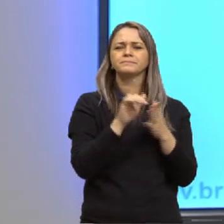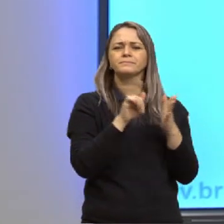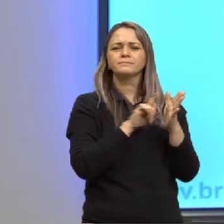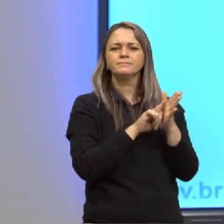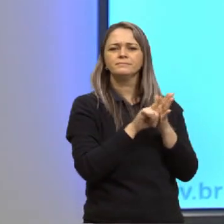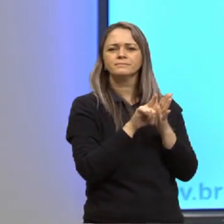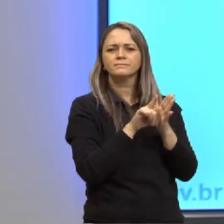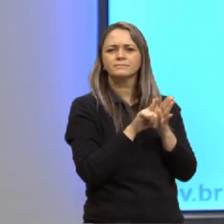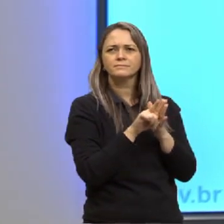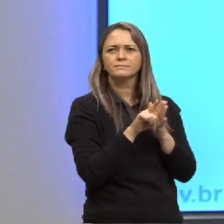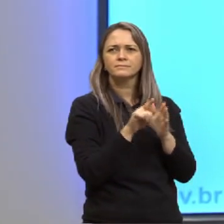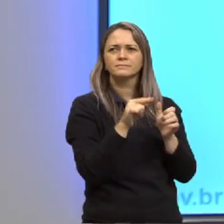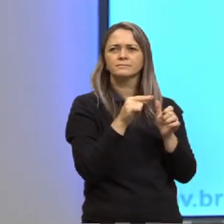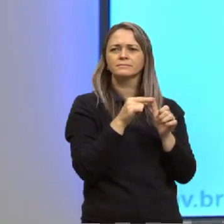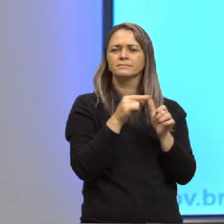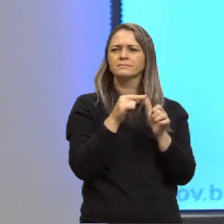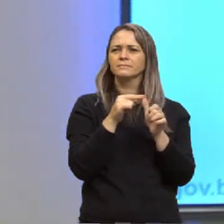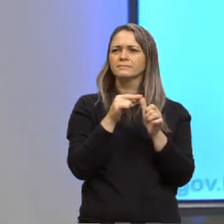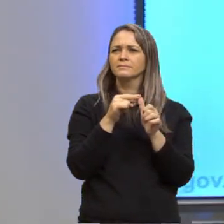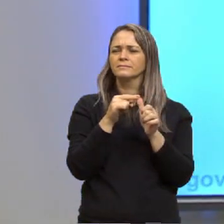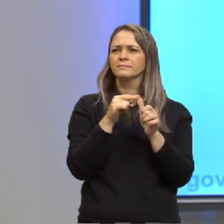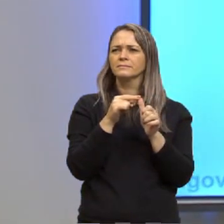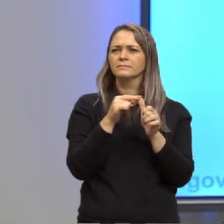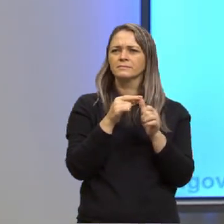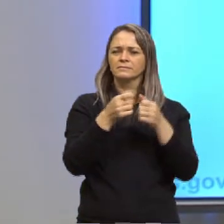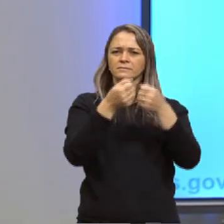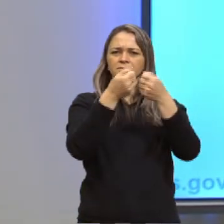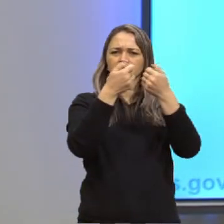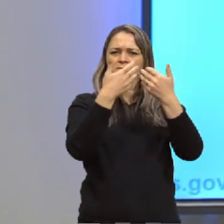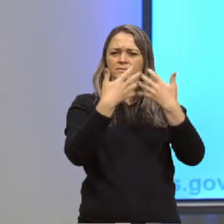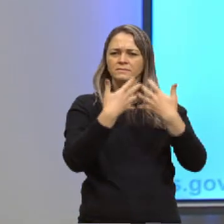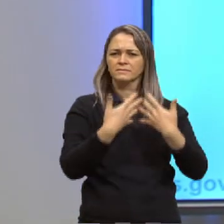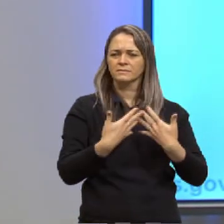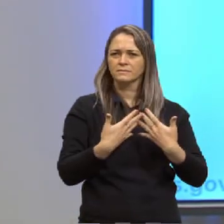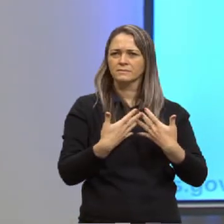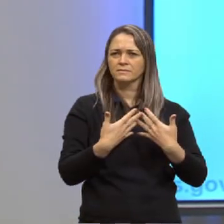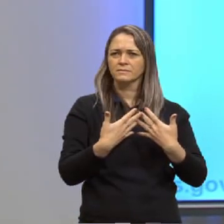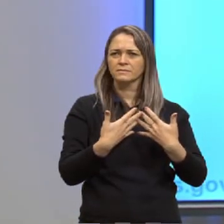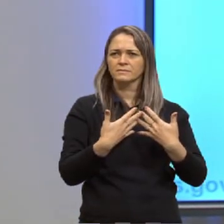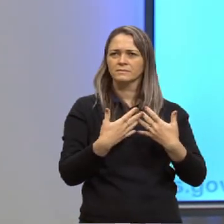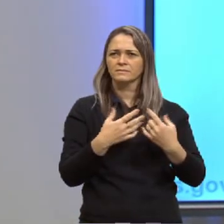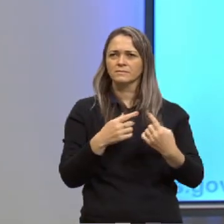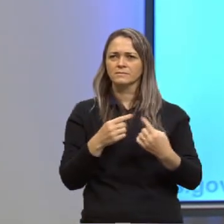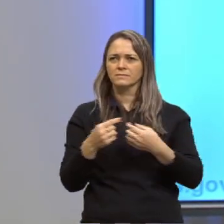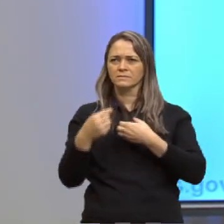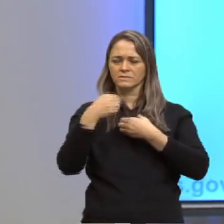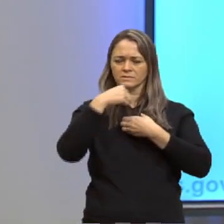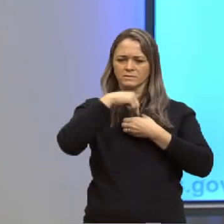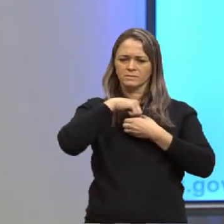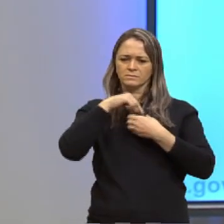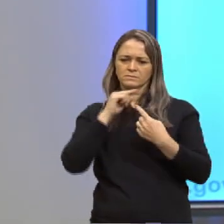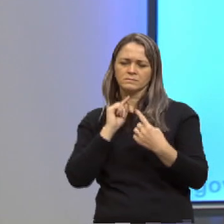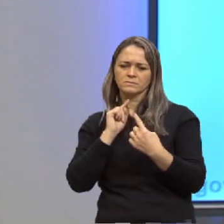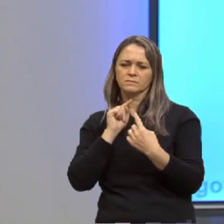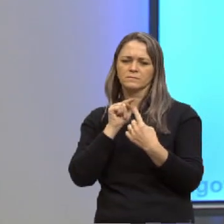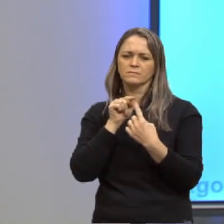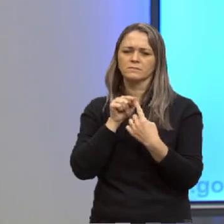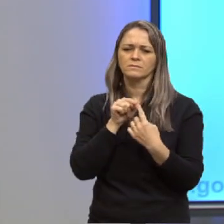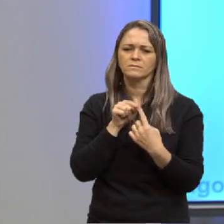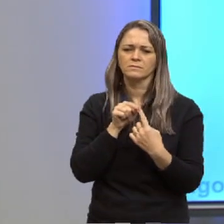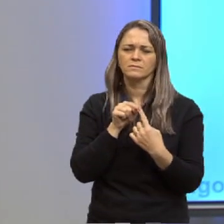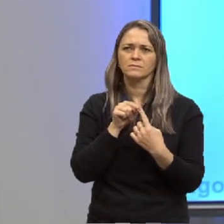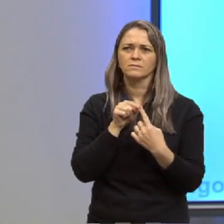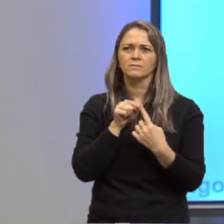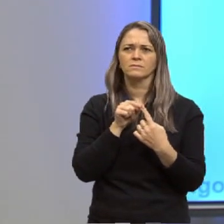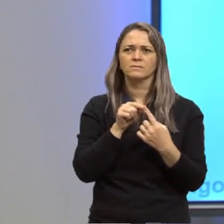A questão diz o seguinte a descrição subjetiva ou objetiva permite ao leitor